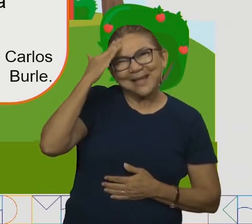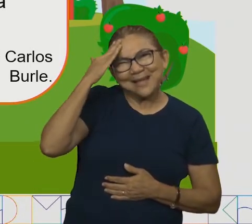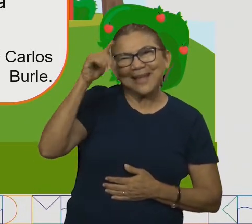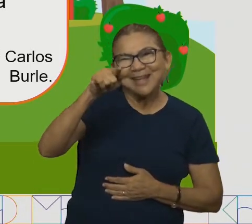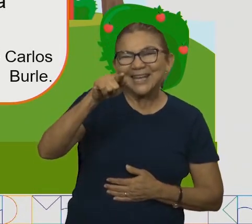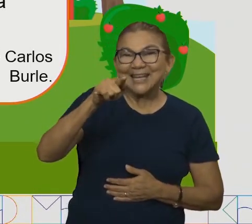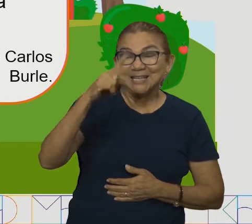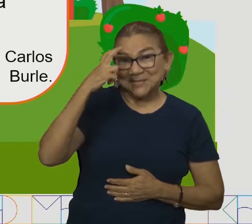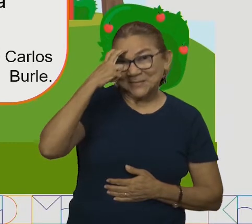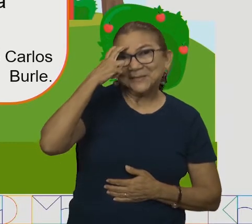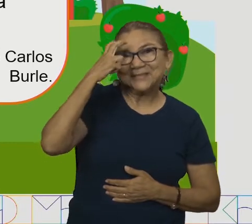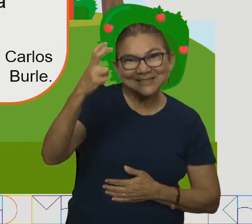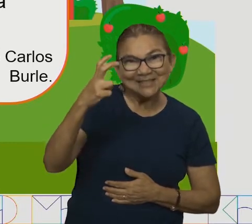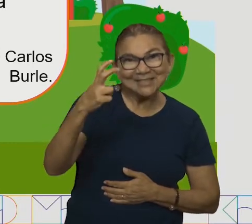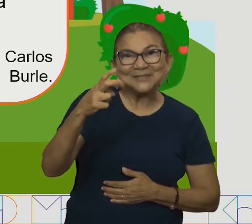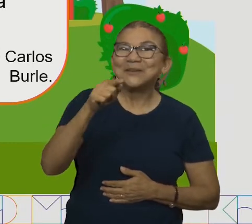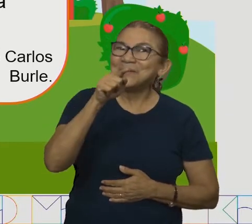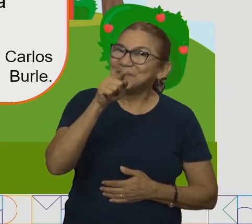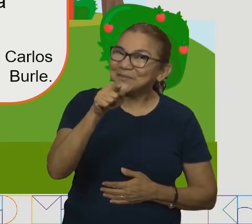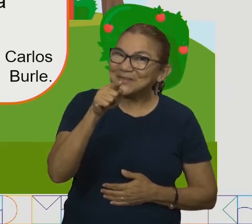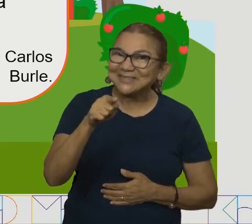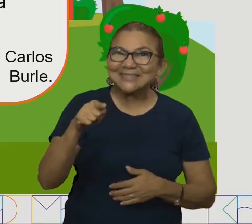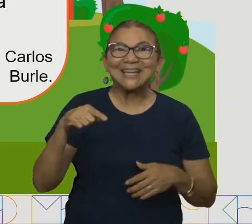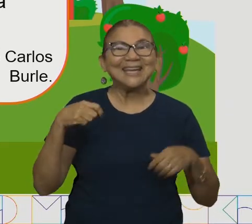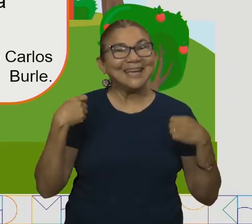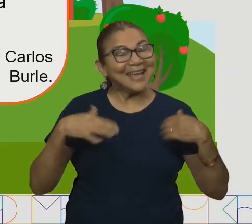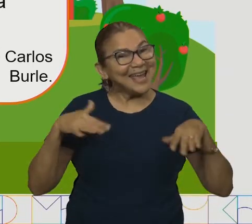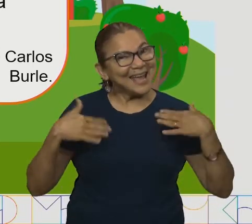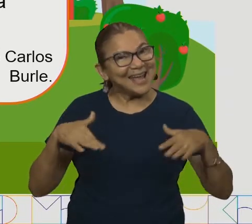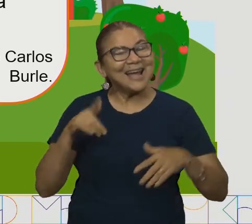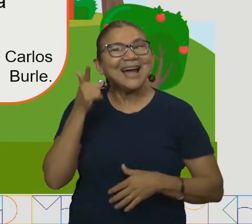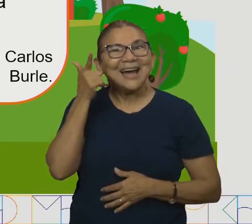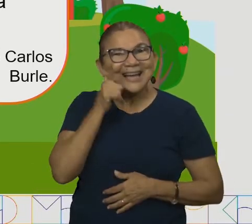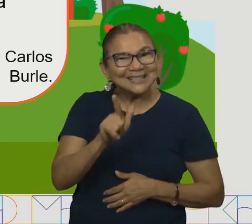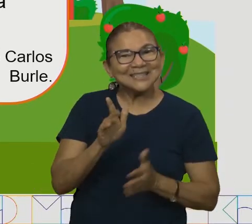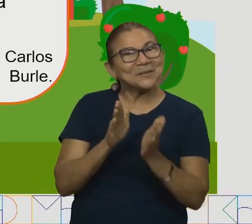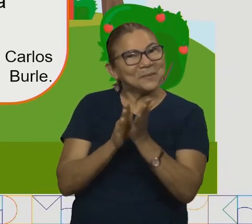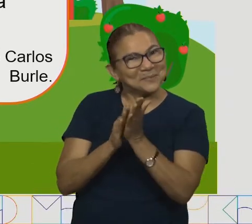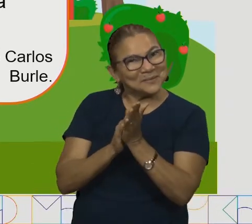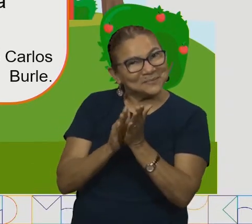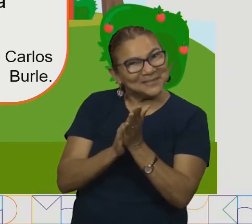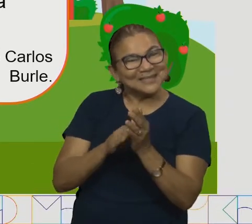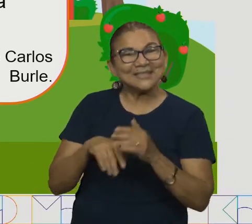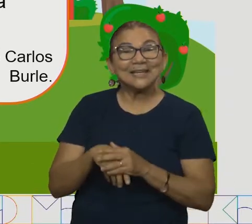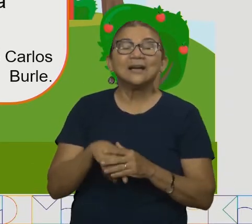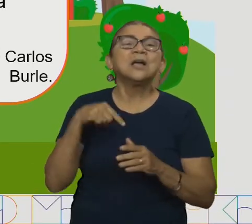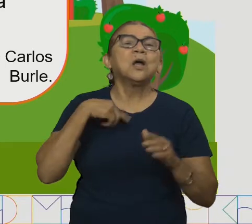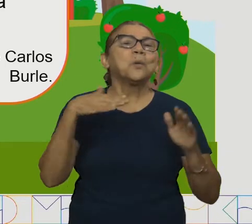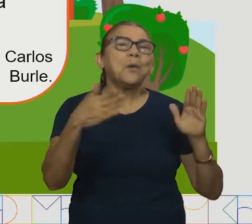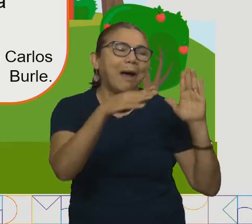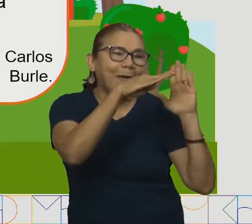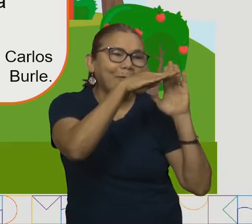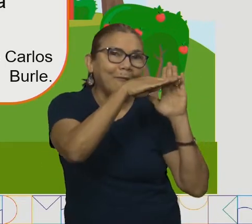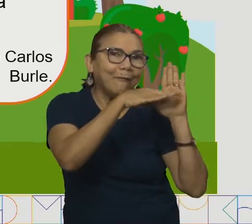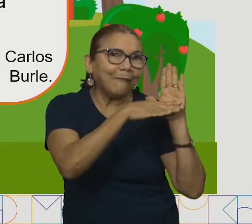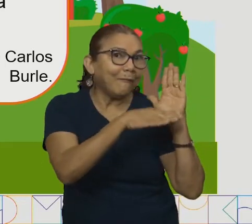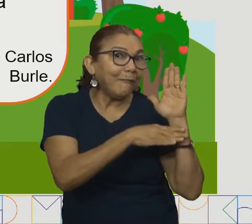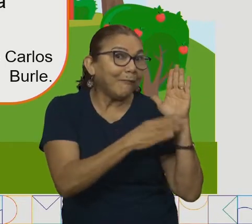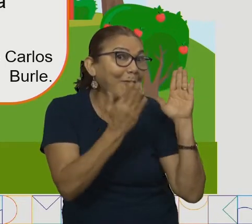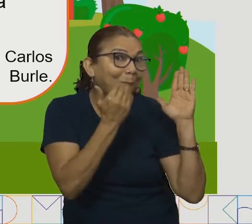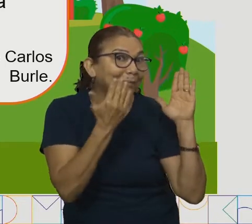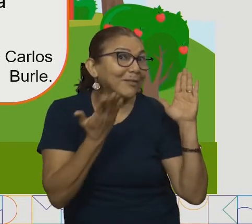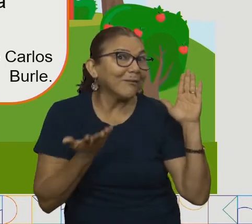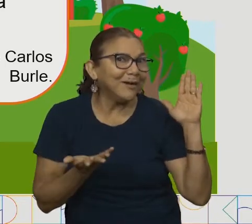Isso, você acertou. Arrasou, hein? Olha só, palminhas para você. A receita precisa de